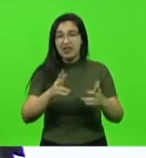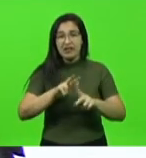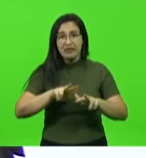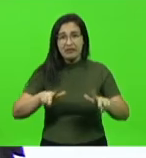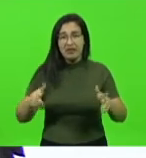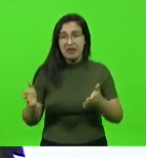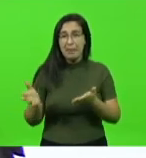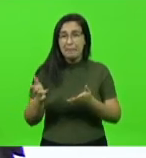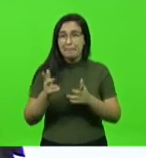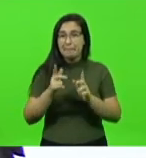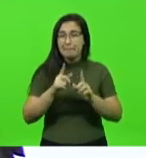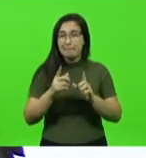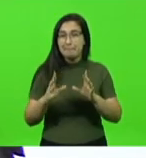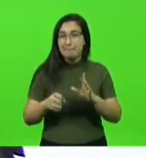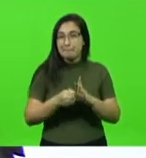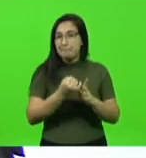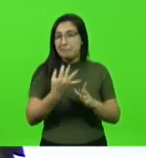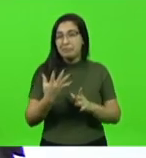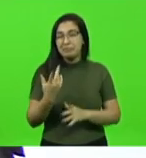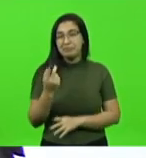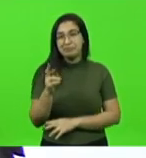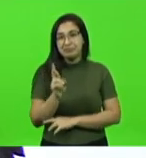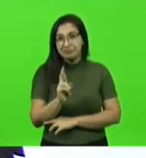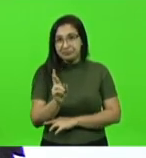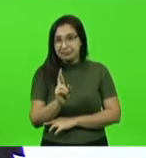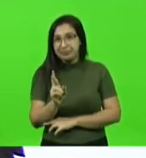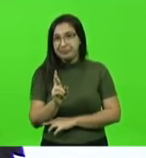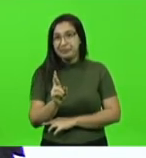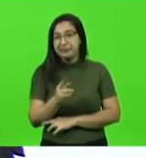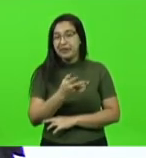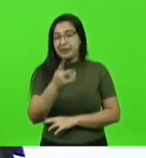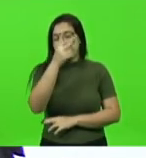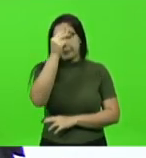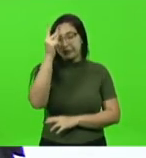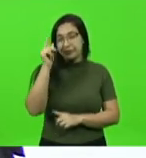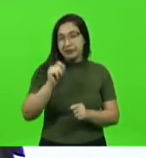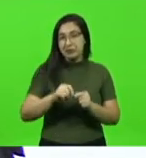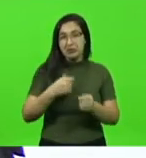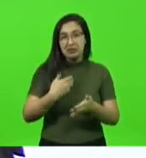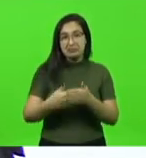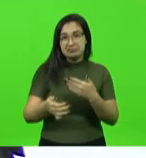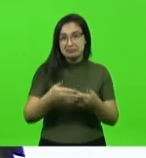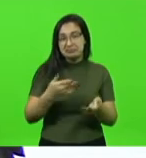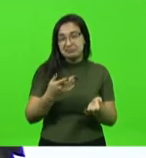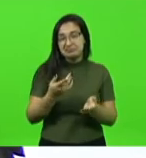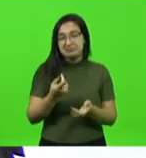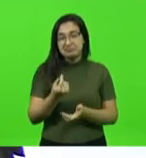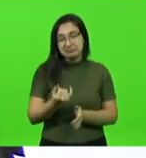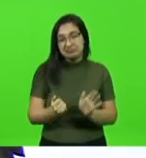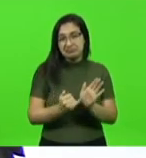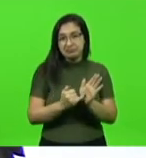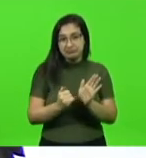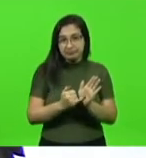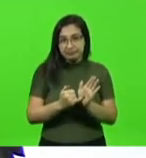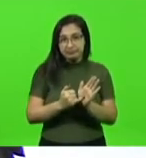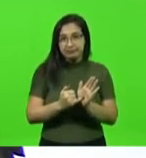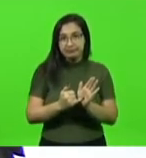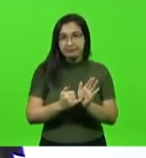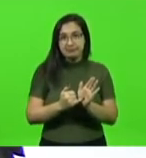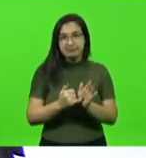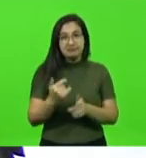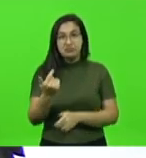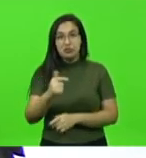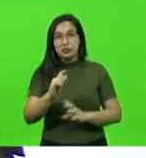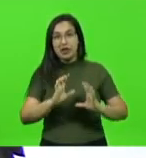eventos né para que os prefeitos façam o que quiser com o dinheiro dos impostos não tem